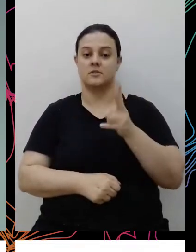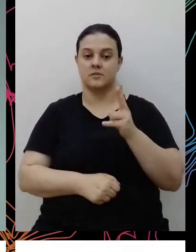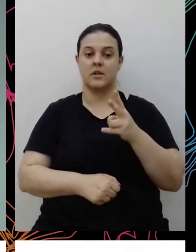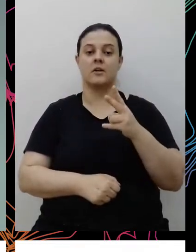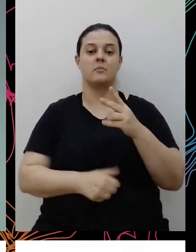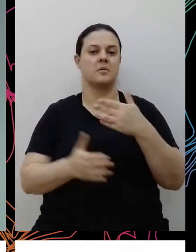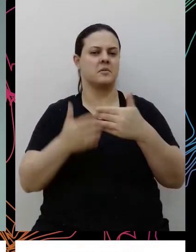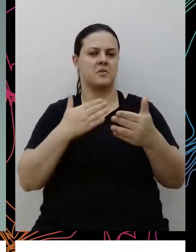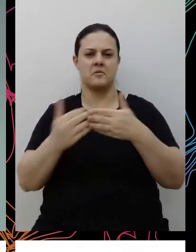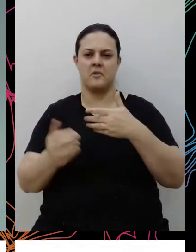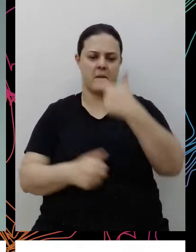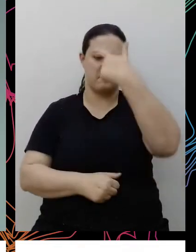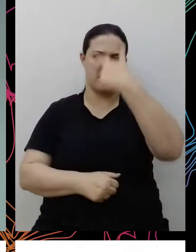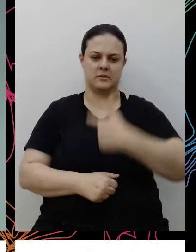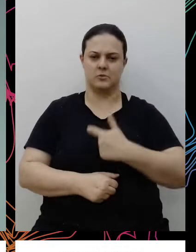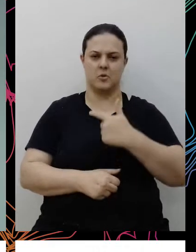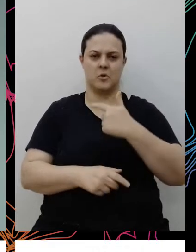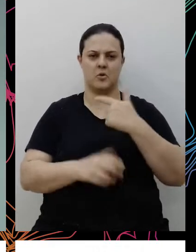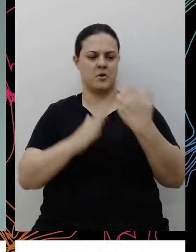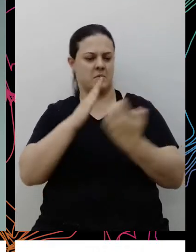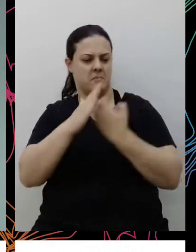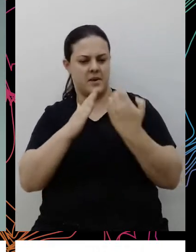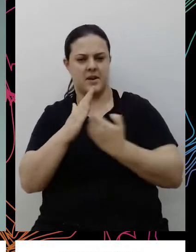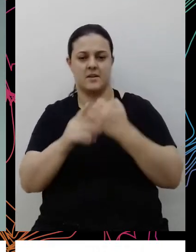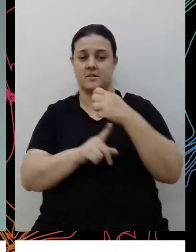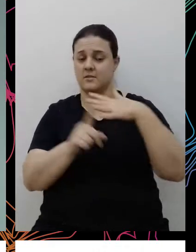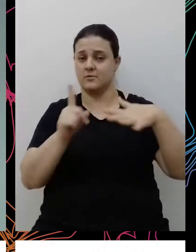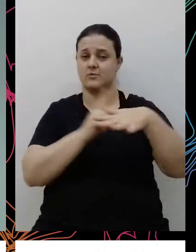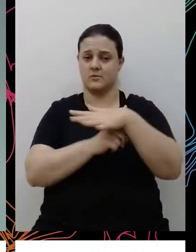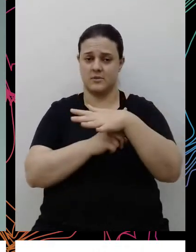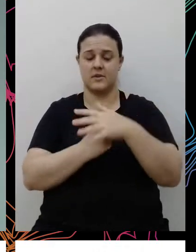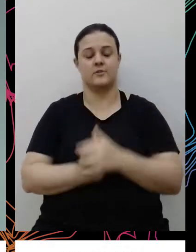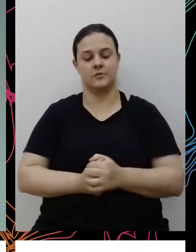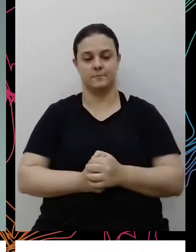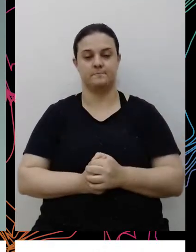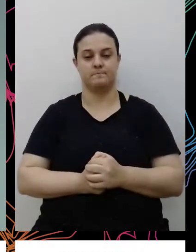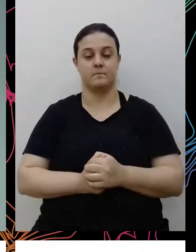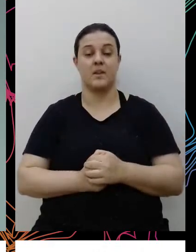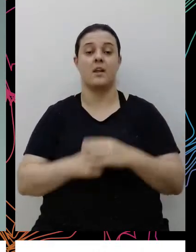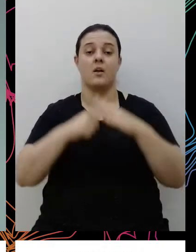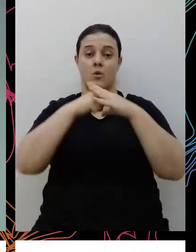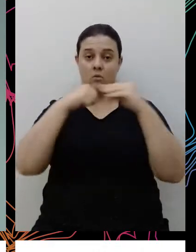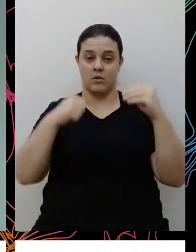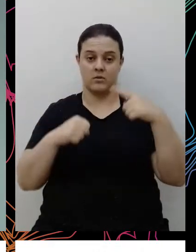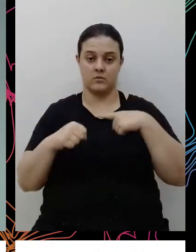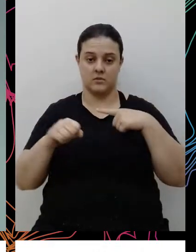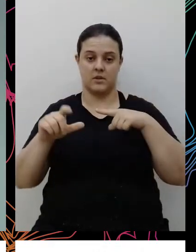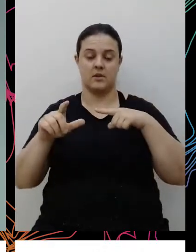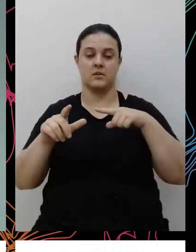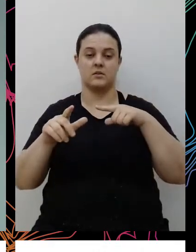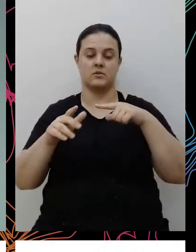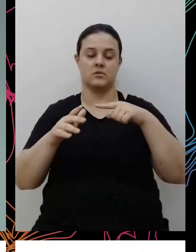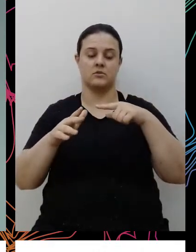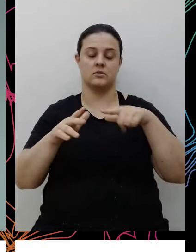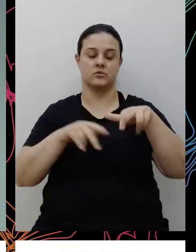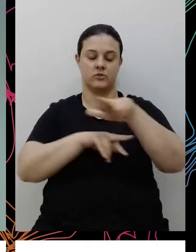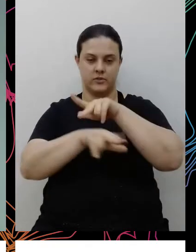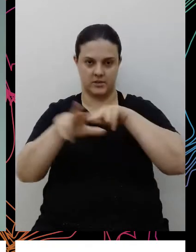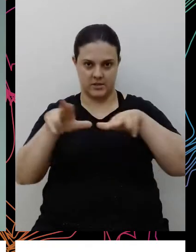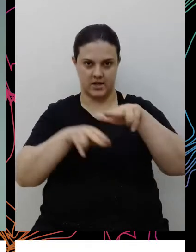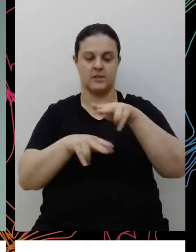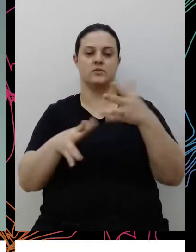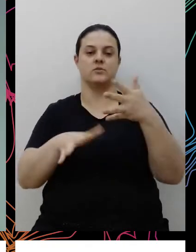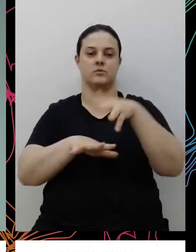CPF, como sociedade, como empresas. Bom, o Carrefour tem uma plataforma de diversidade e inclusão desde 2012.